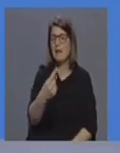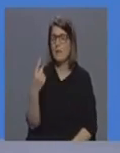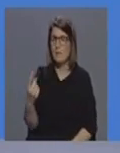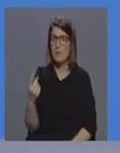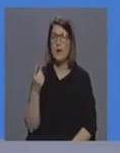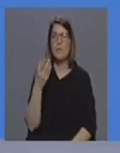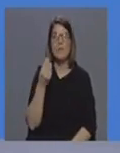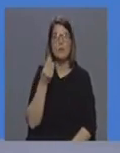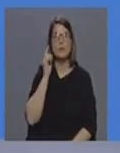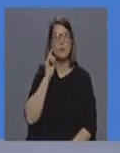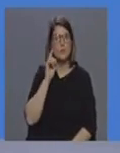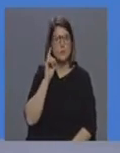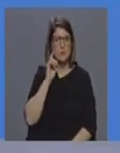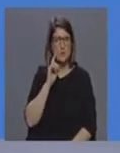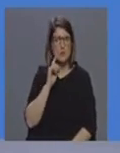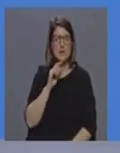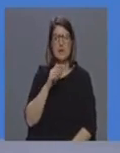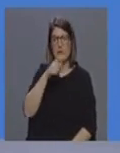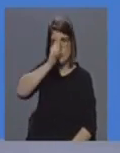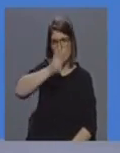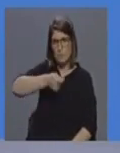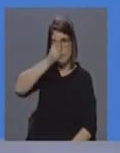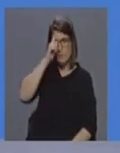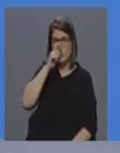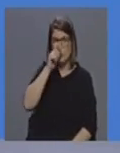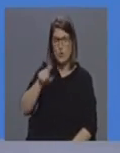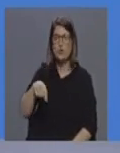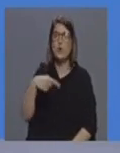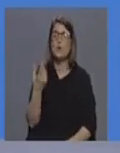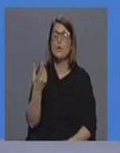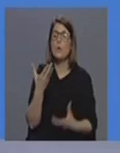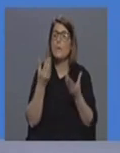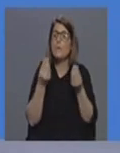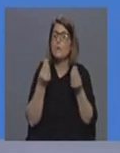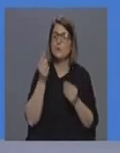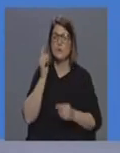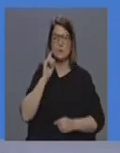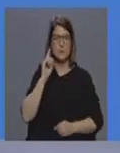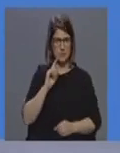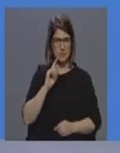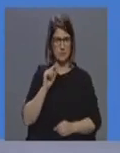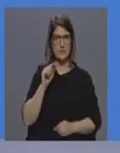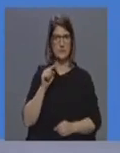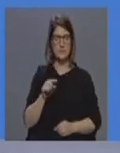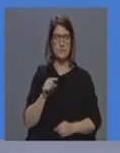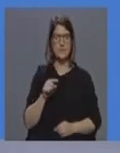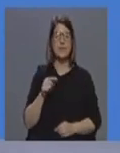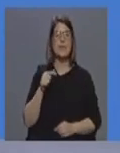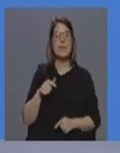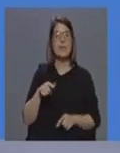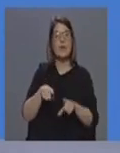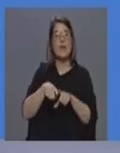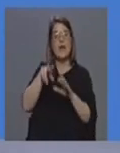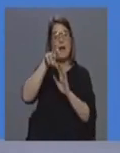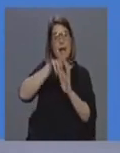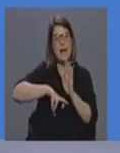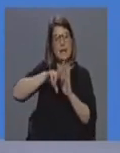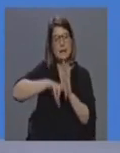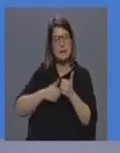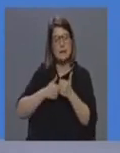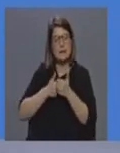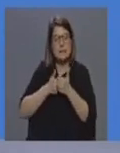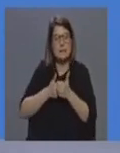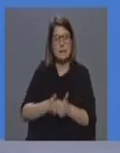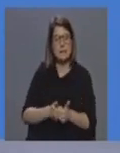o civismo é extremamente importante o seguimento das regras e das